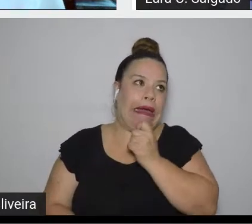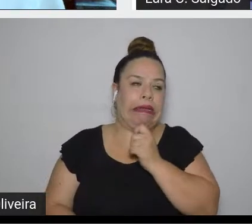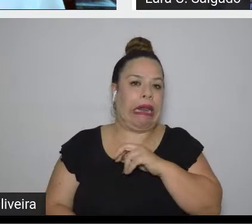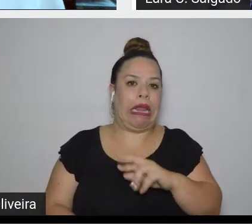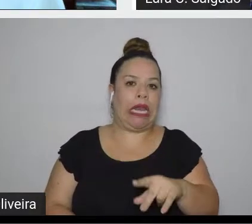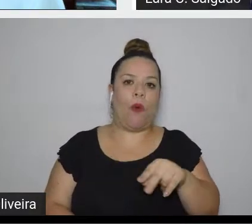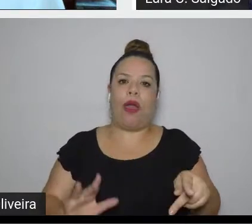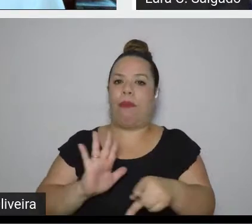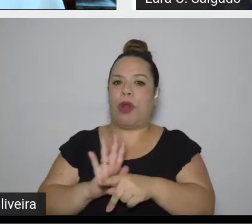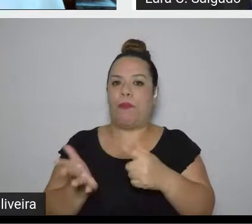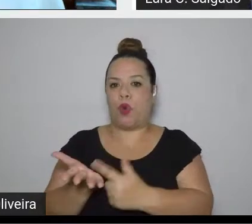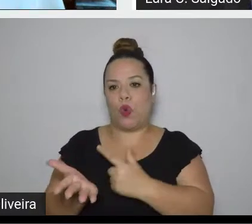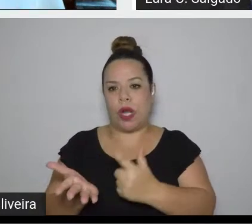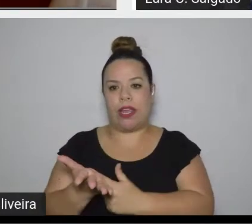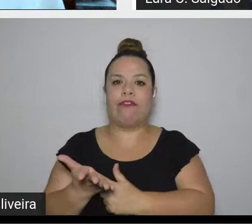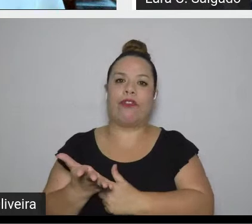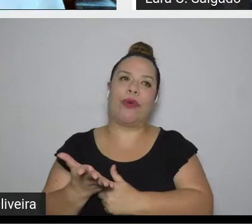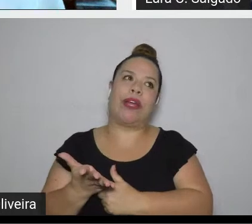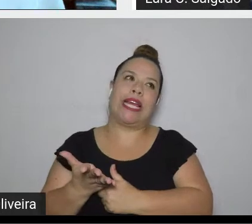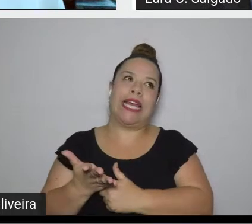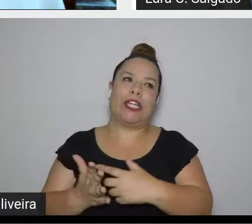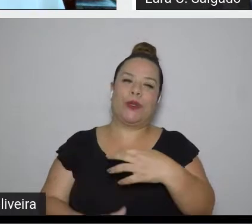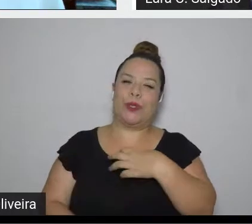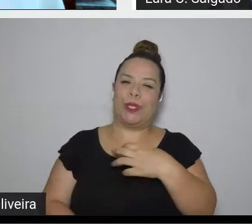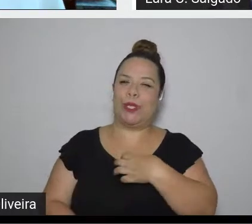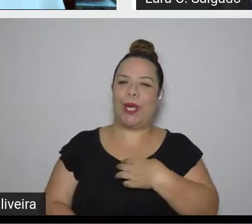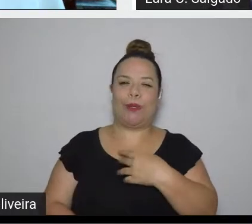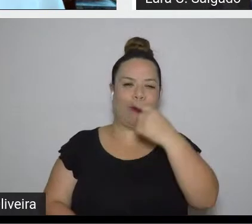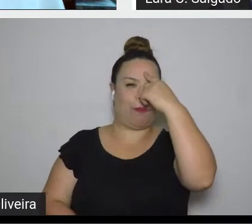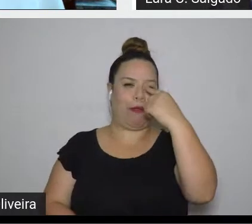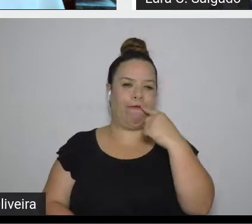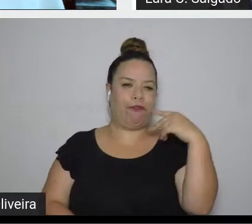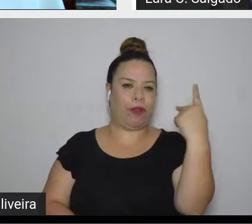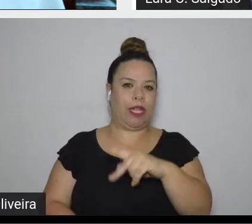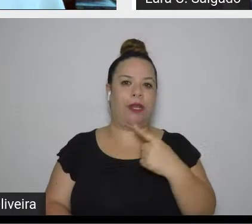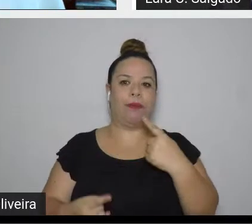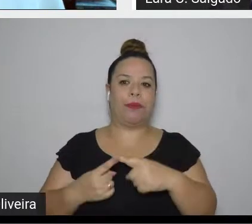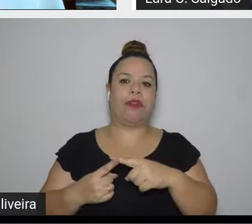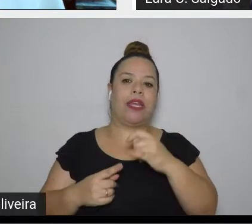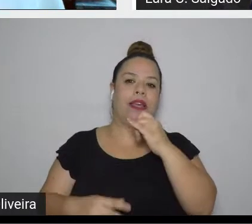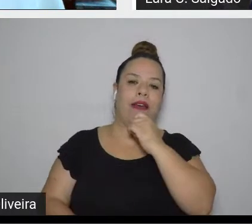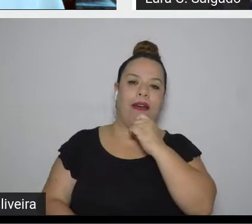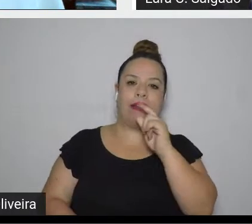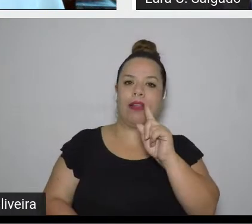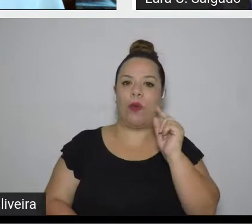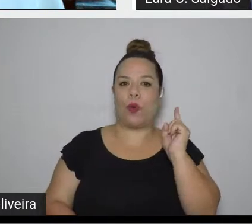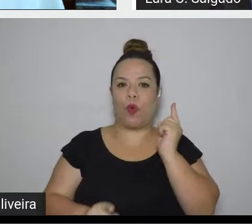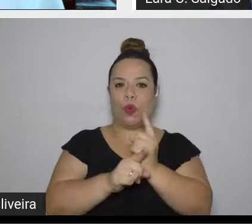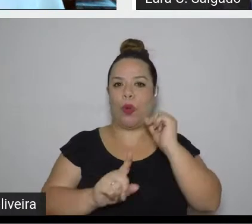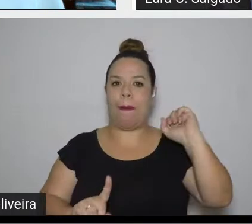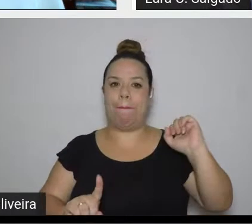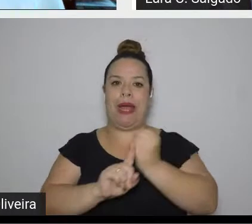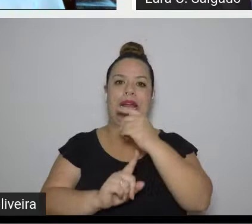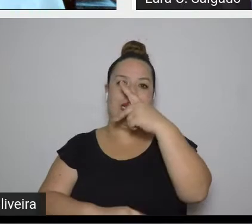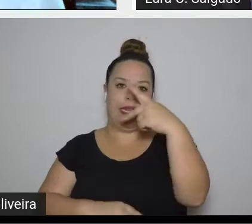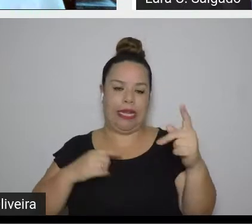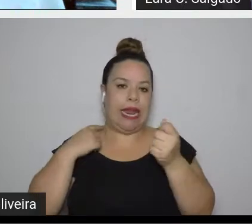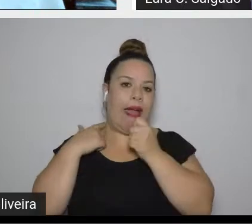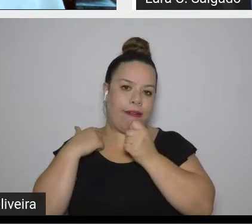típico de Saramago, porque ele ainda não havia encontrado a sua marca registrada,